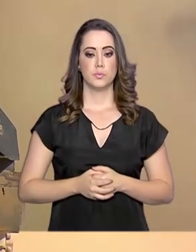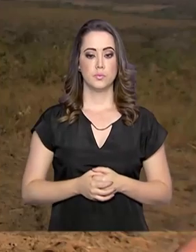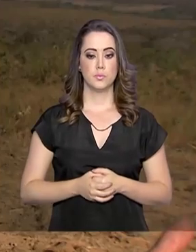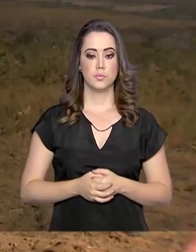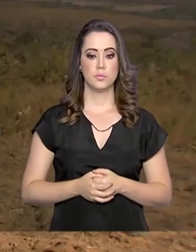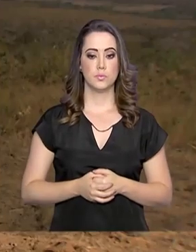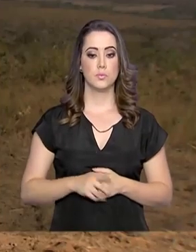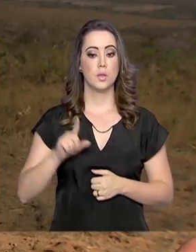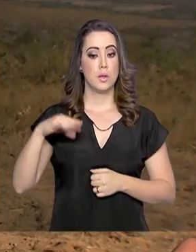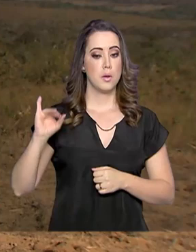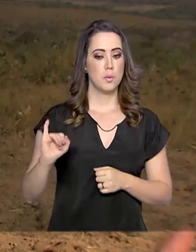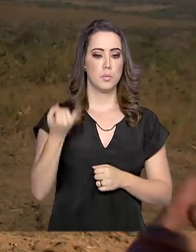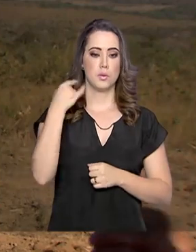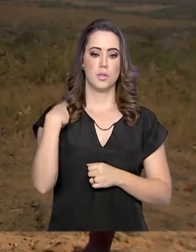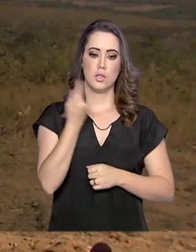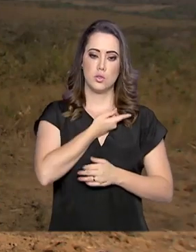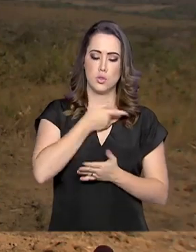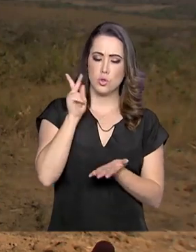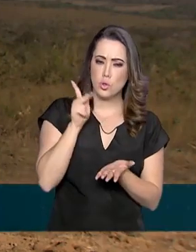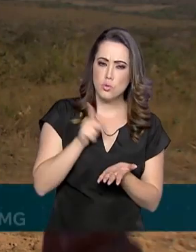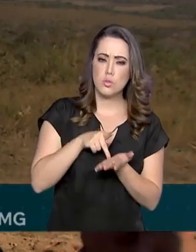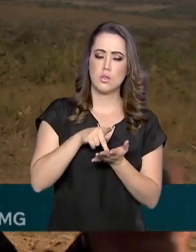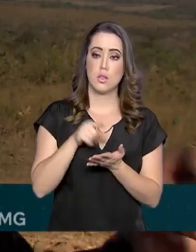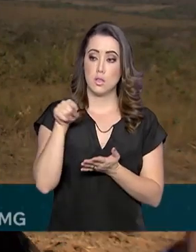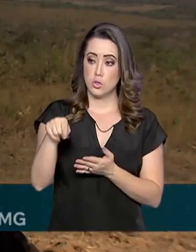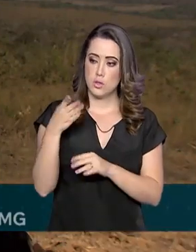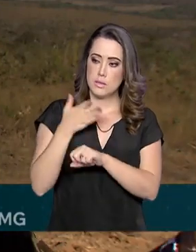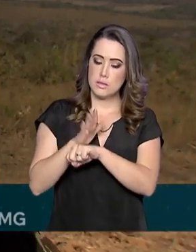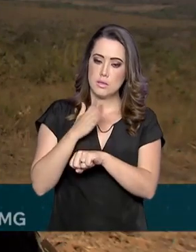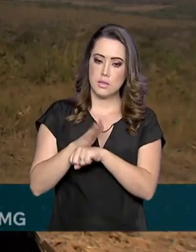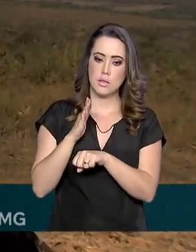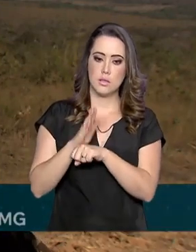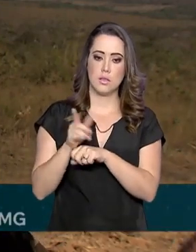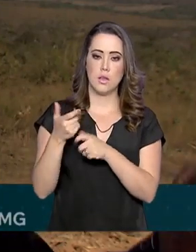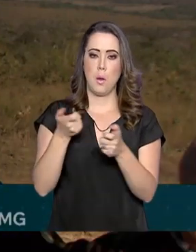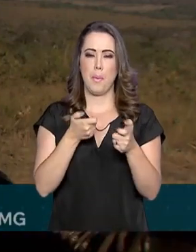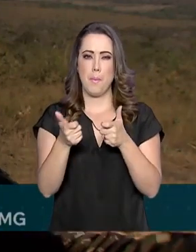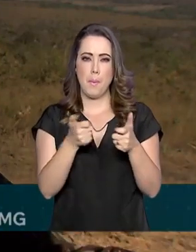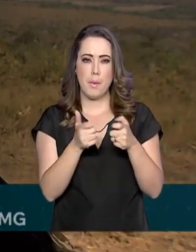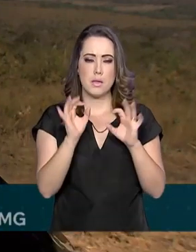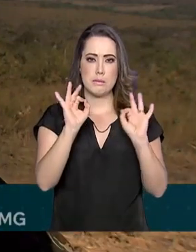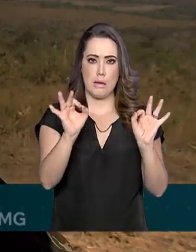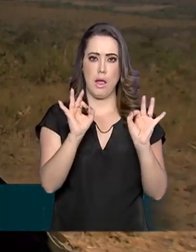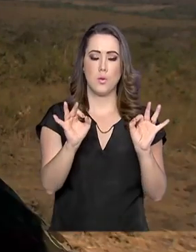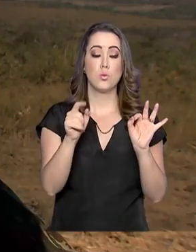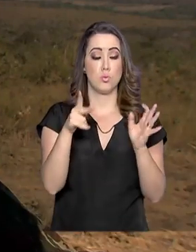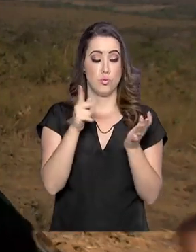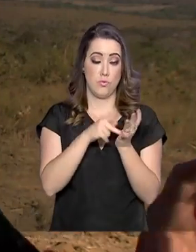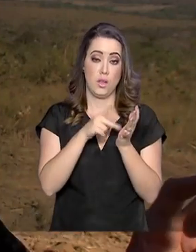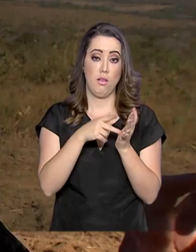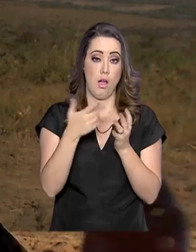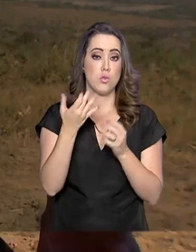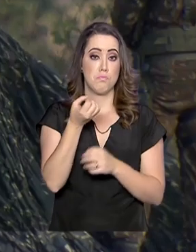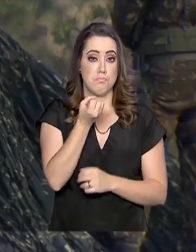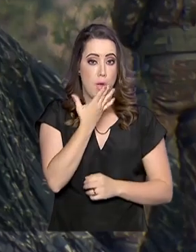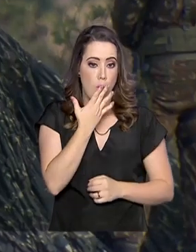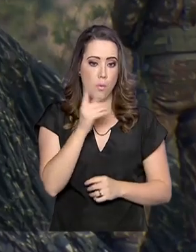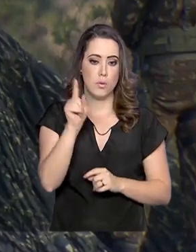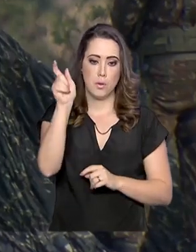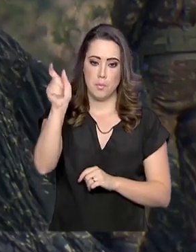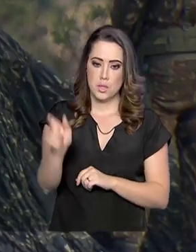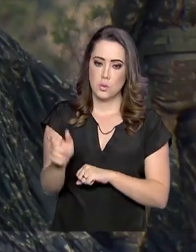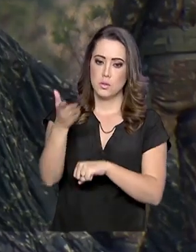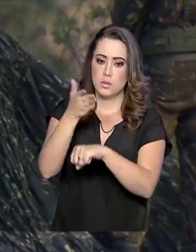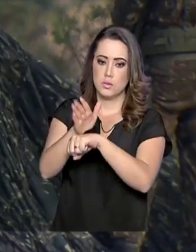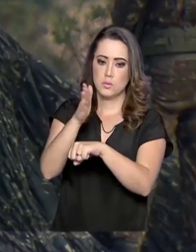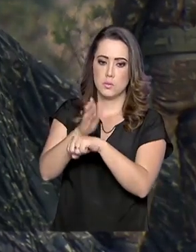É uma oportunidade da gente certificar que esse treinamento feito de modo virtual realmente foi efetivo. Então, aquele militar que